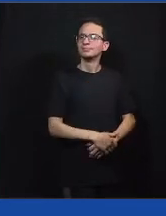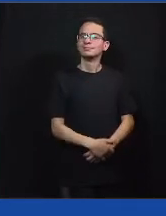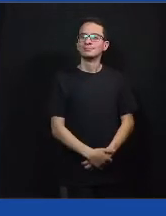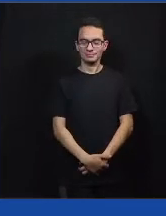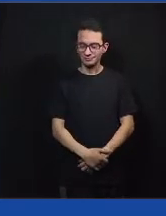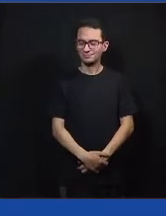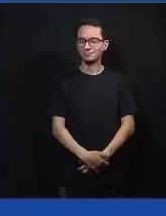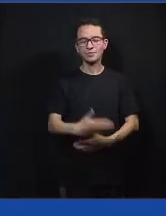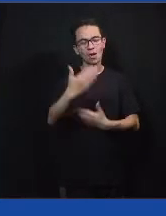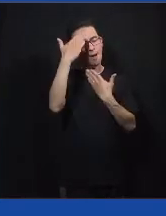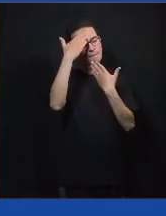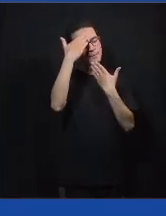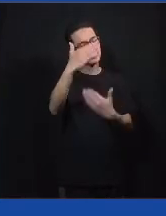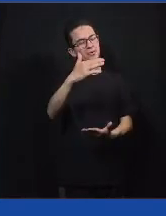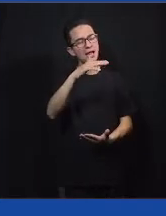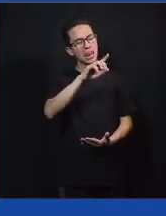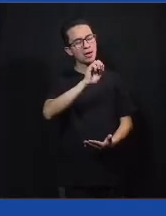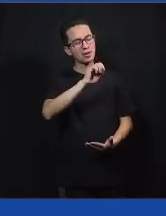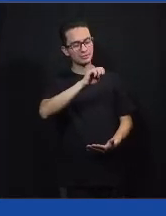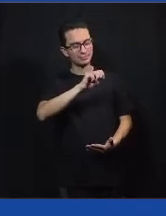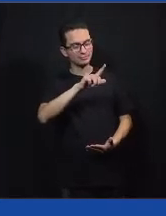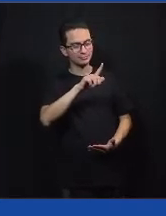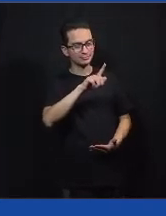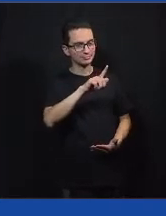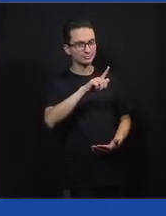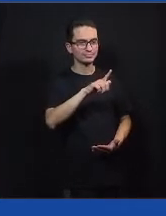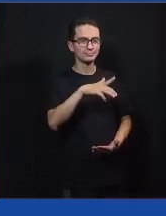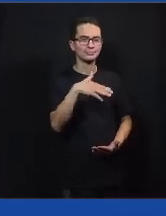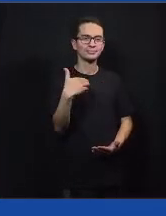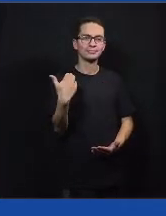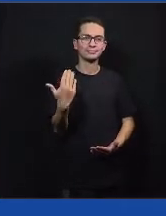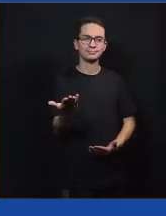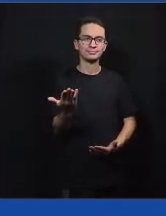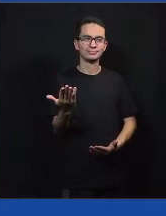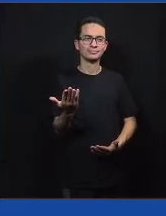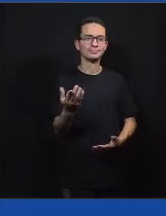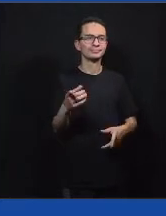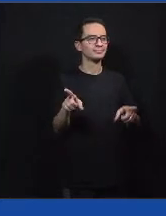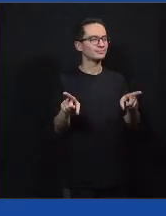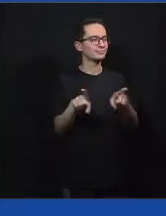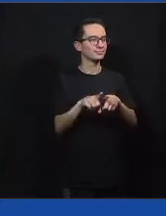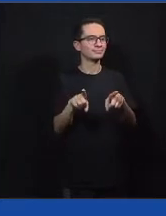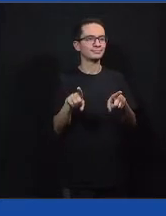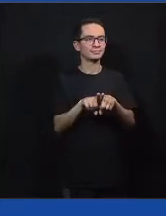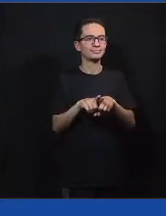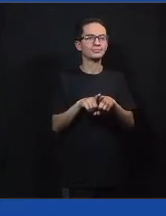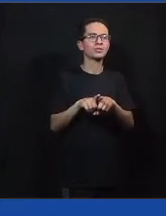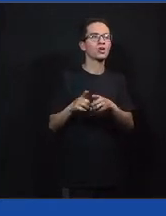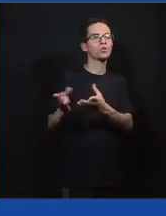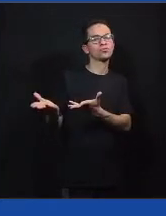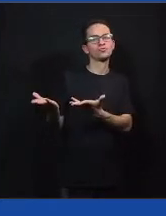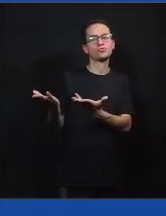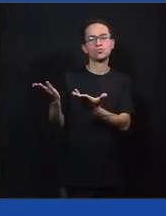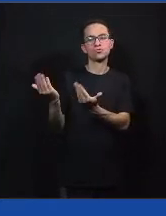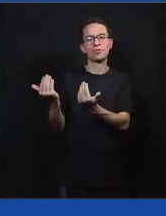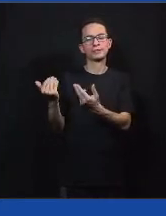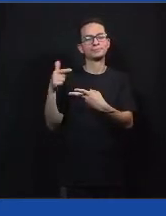Obrigado, Léo. Deixa eu convidar agora as nossas duas jovens que participaram do projeto.